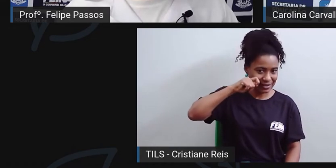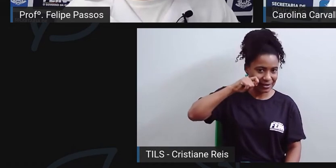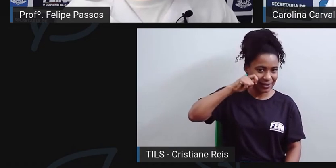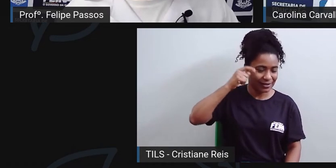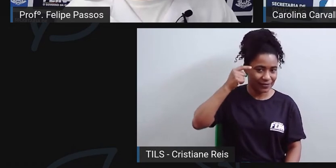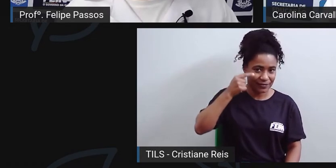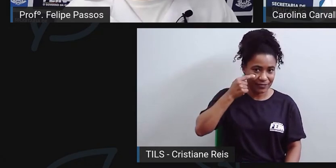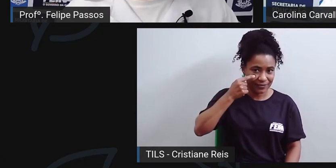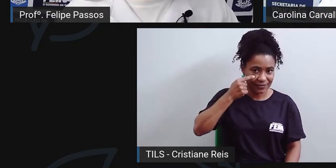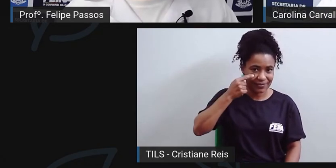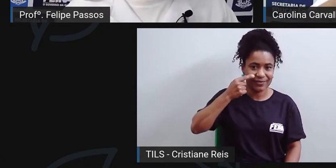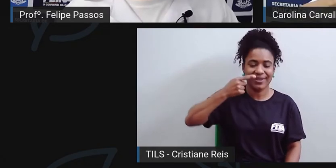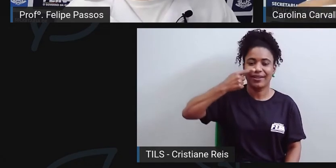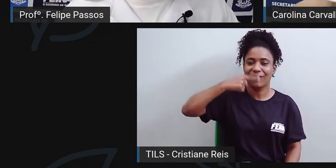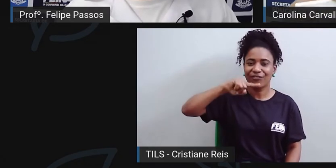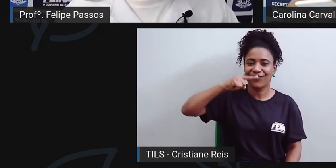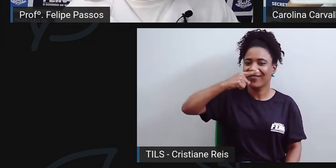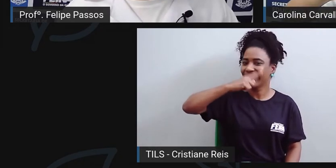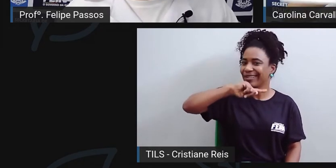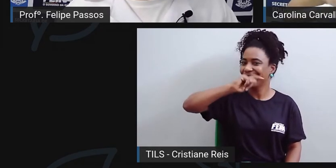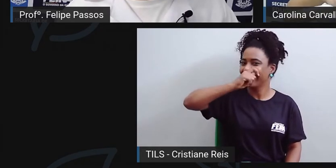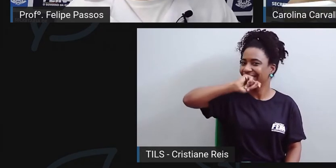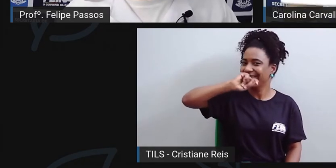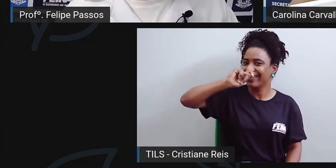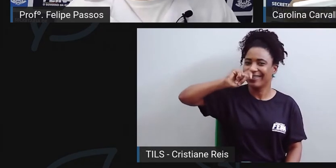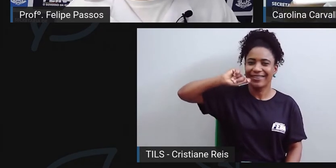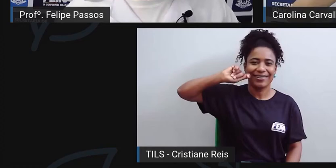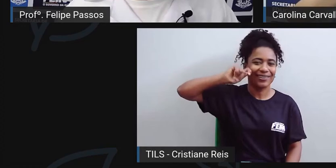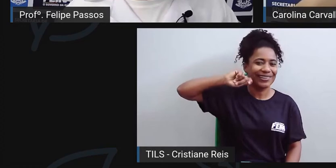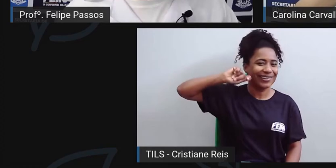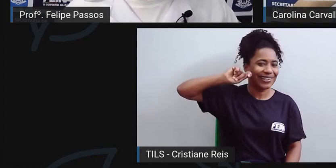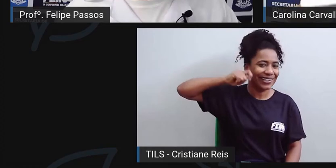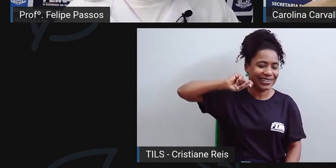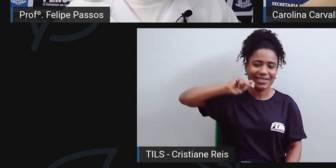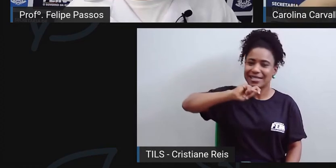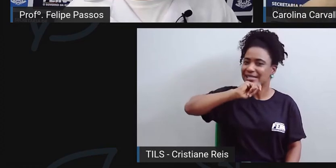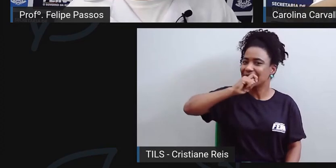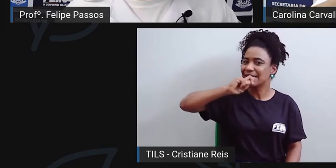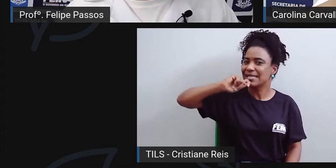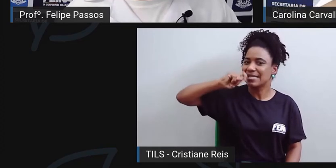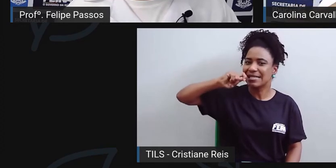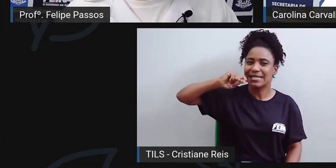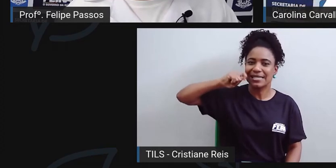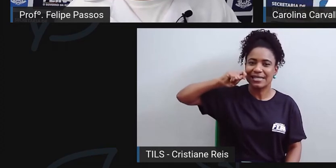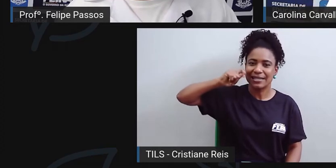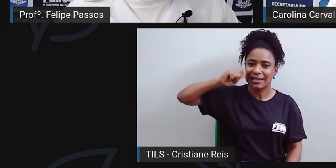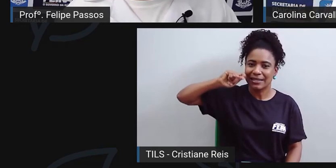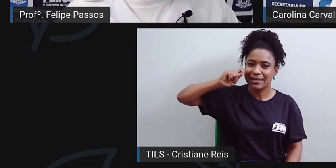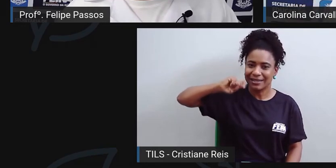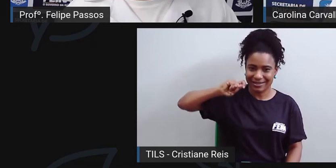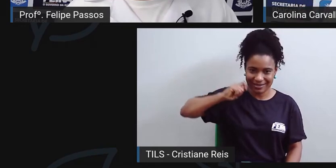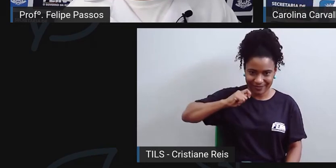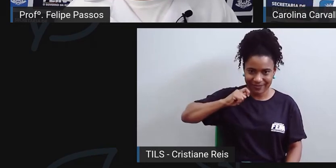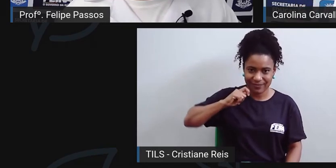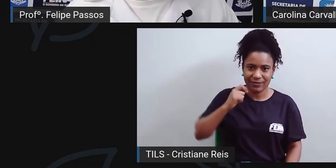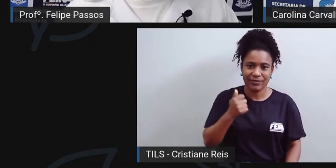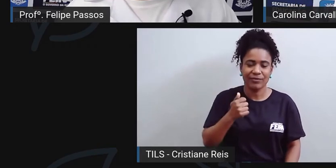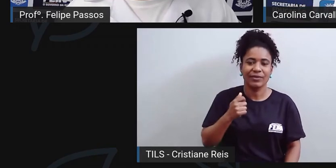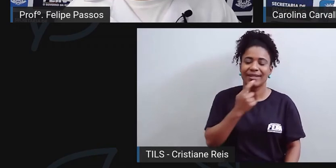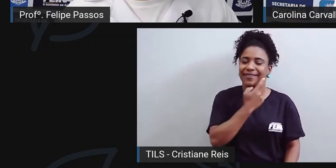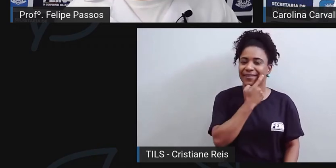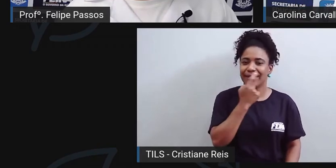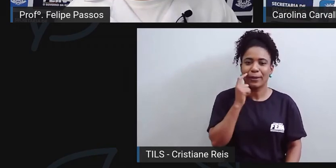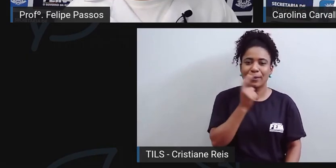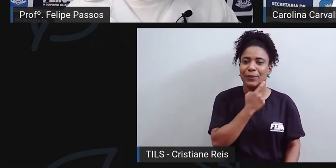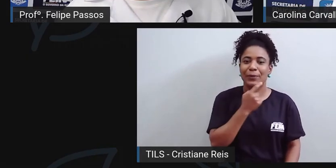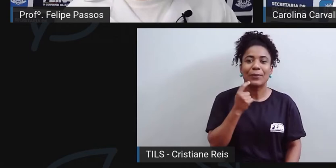Então, eu vou, começo de um lado, vou fazendo na parte superior e inferior. Terminei a parte